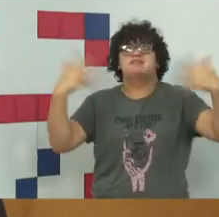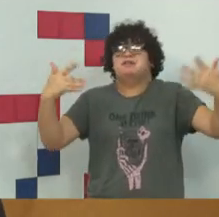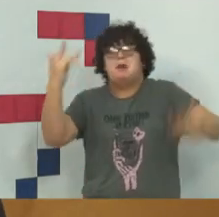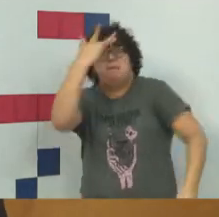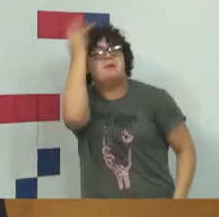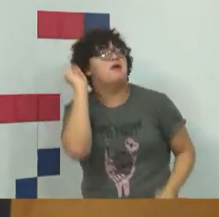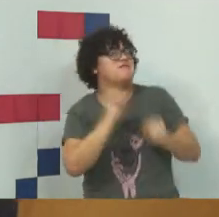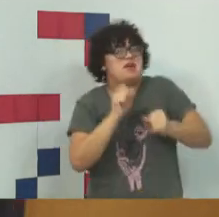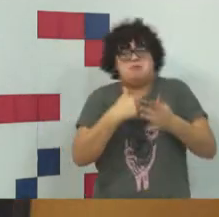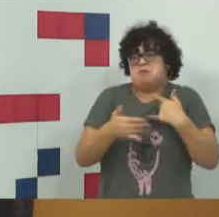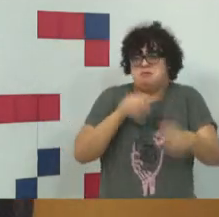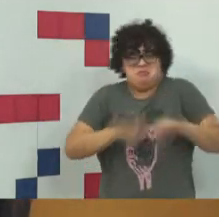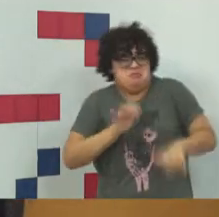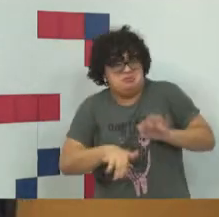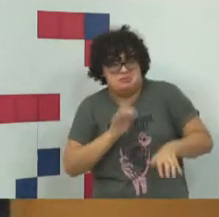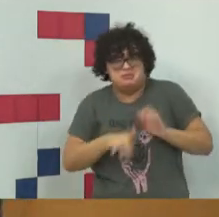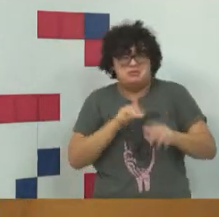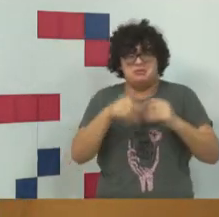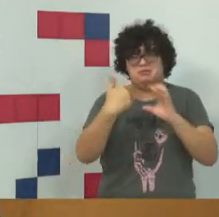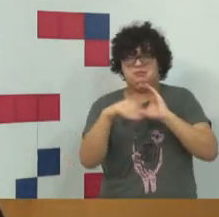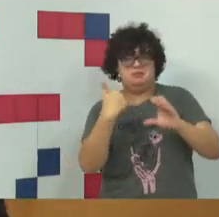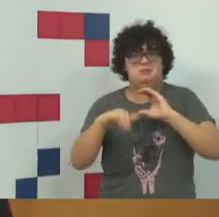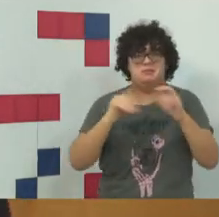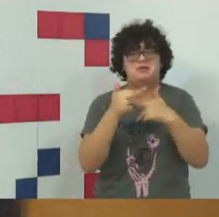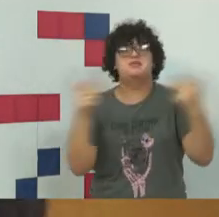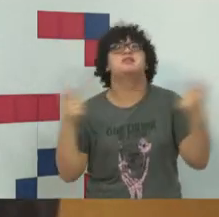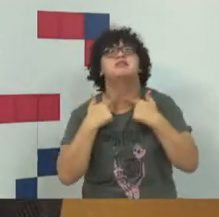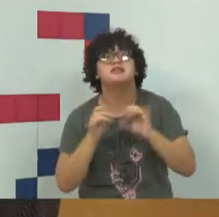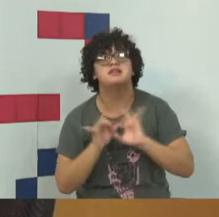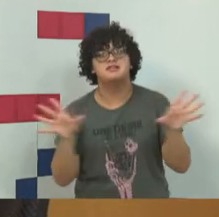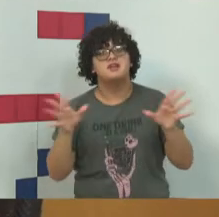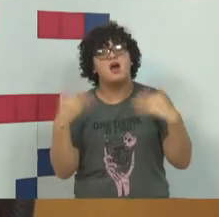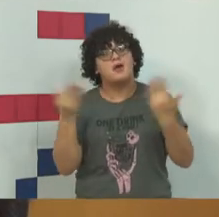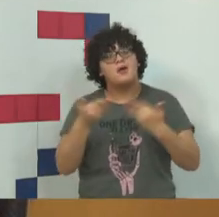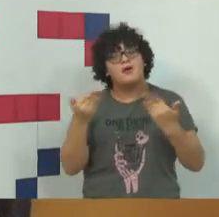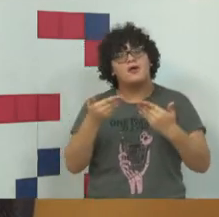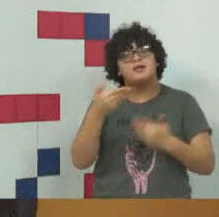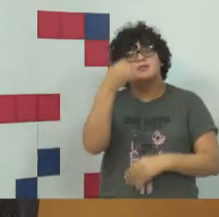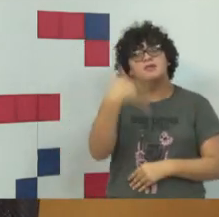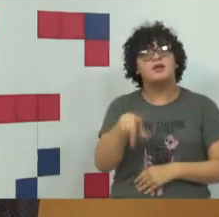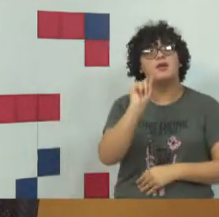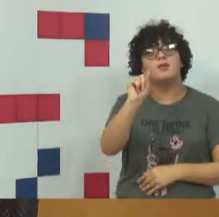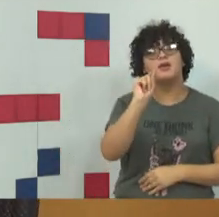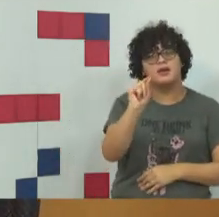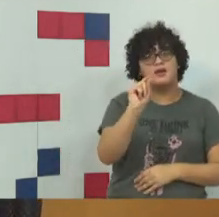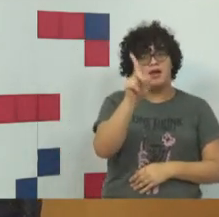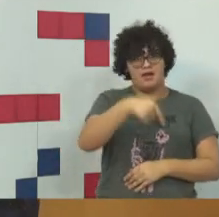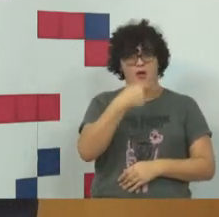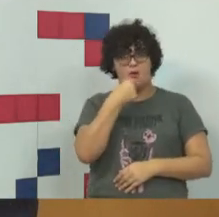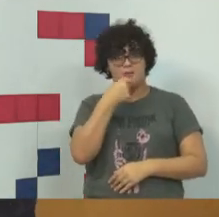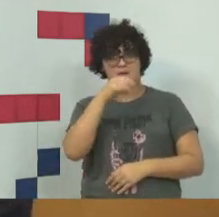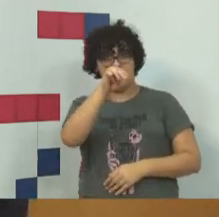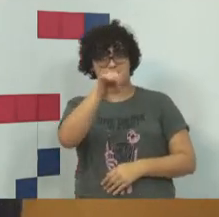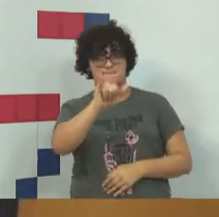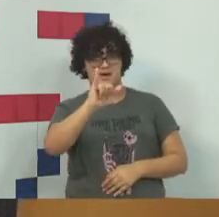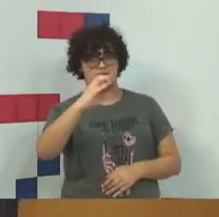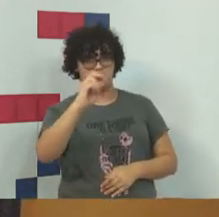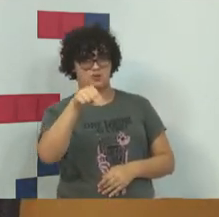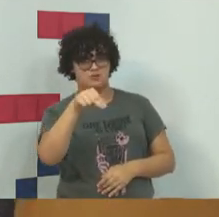expressão? E como escapar, pegando aqui o gancho do Michael, da Vila Maria,